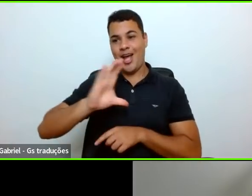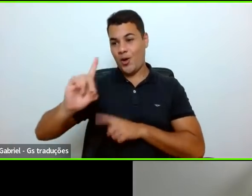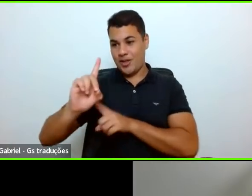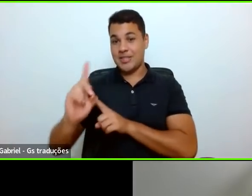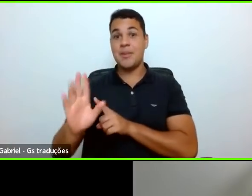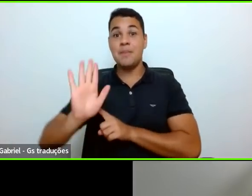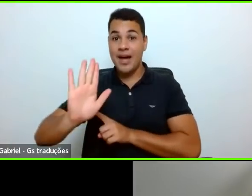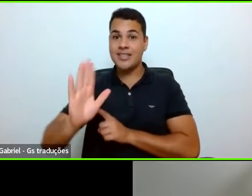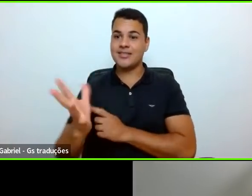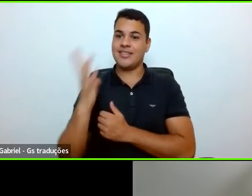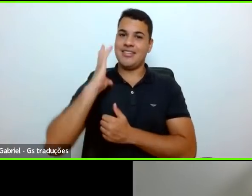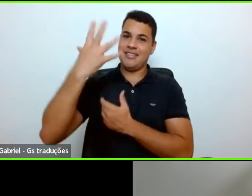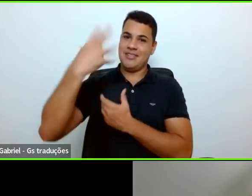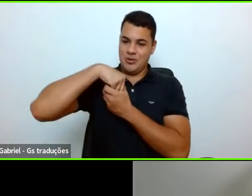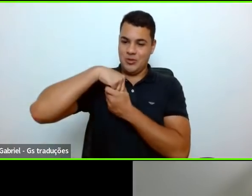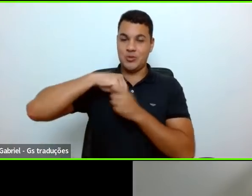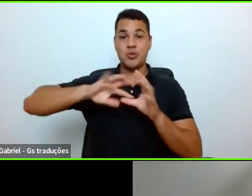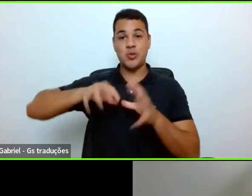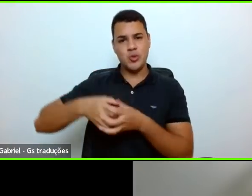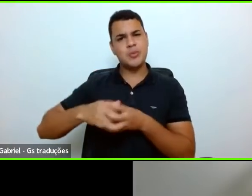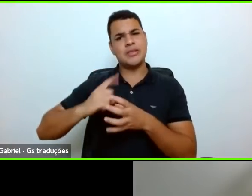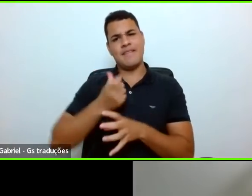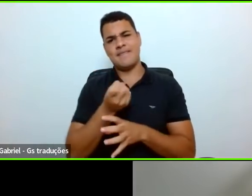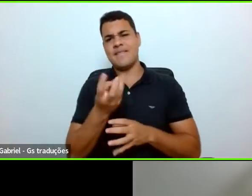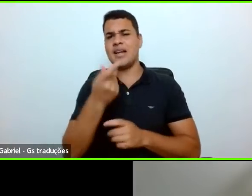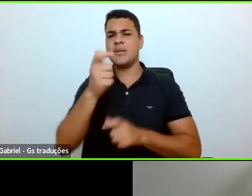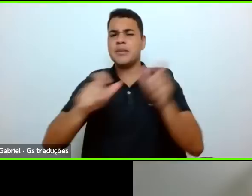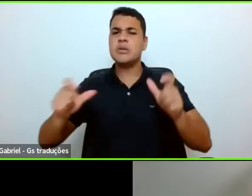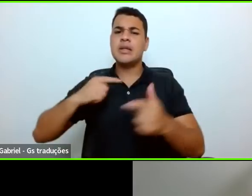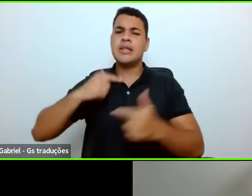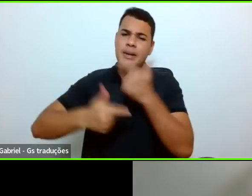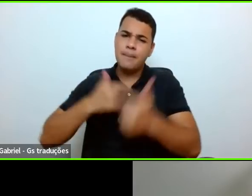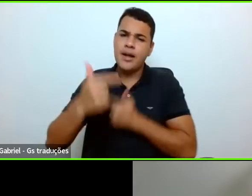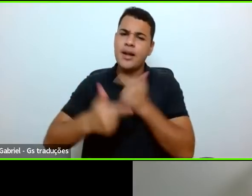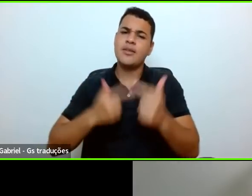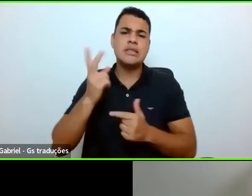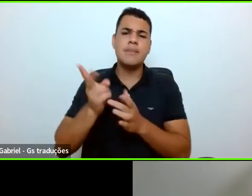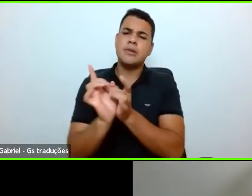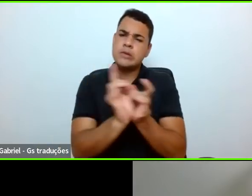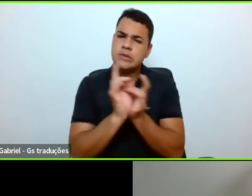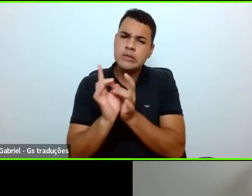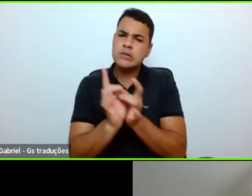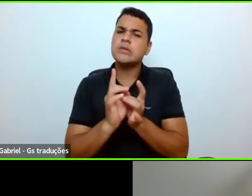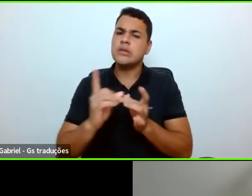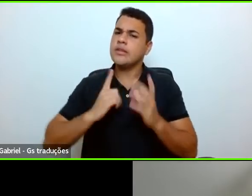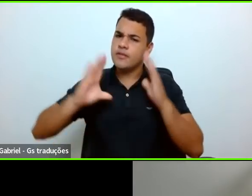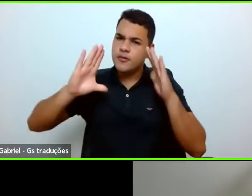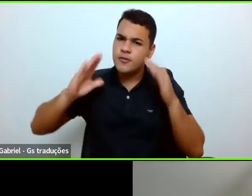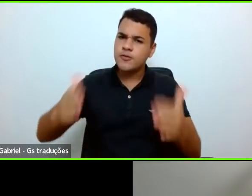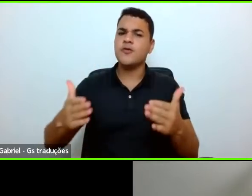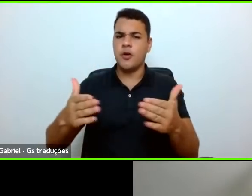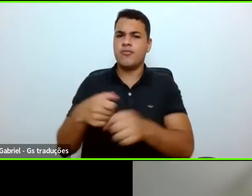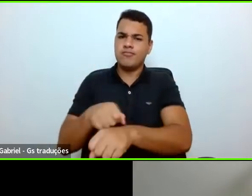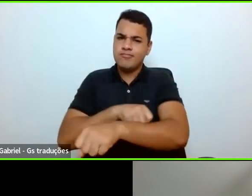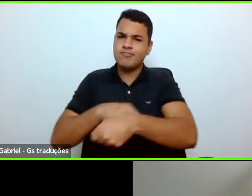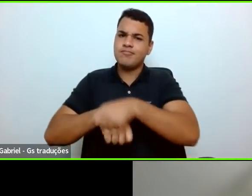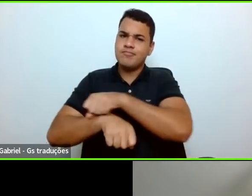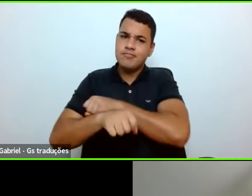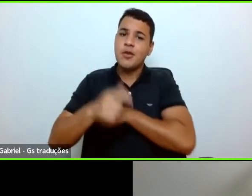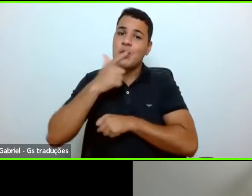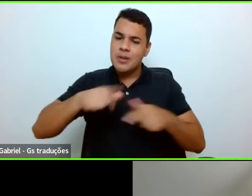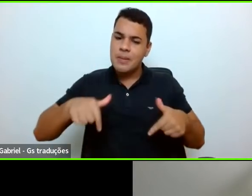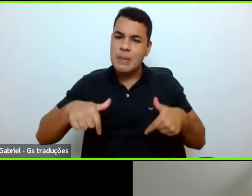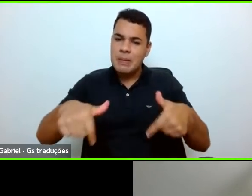PIBIC e PIBIT, muita gente trabalhando, uma equipe muito unida, que sempre com muito empenho e dedicação consegue tocar o programa com tanto